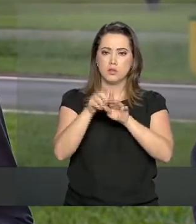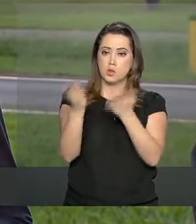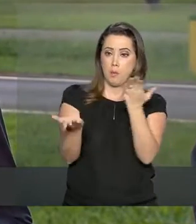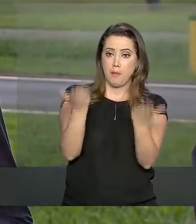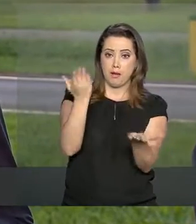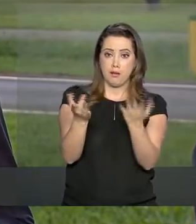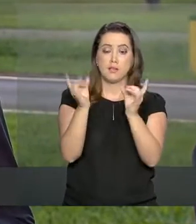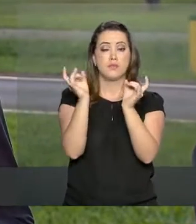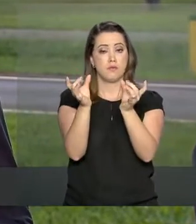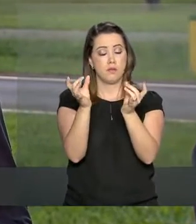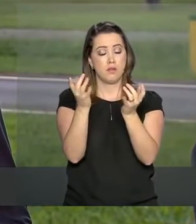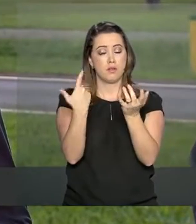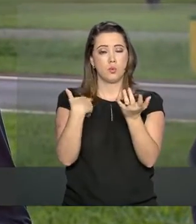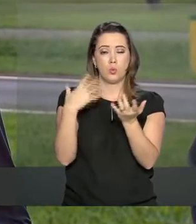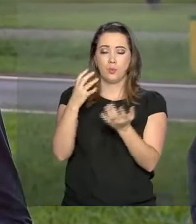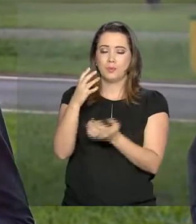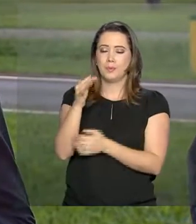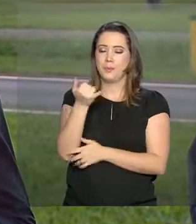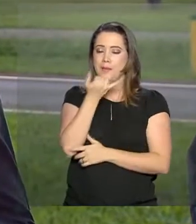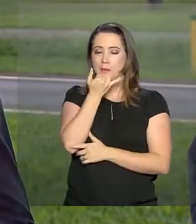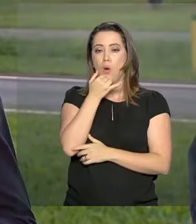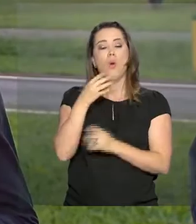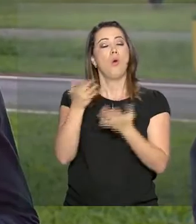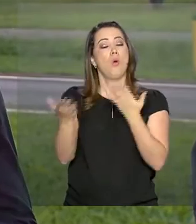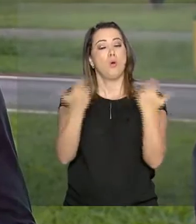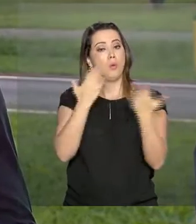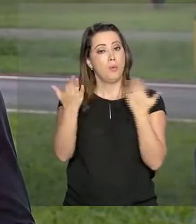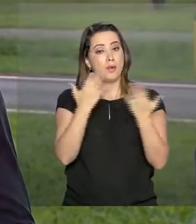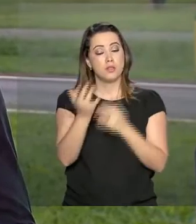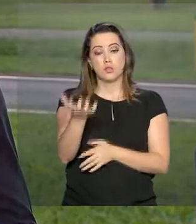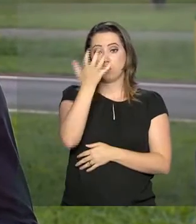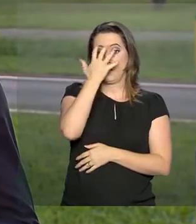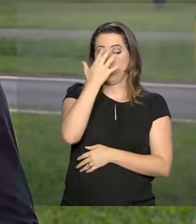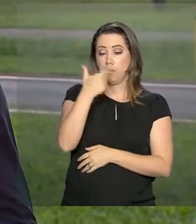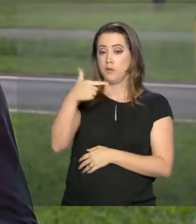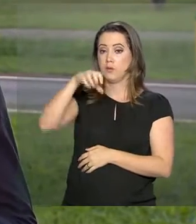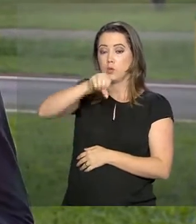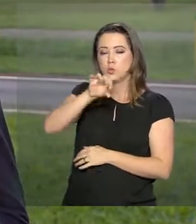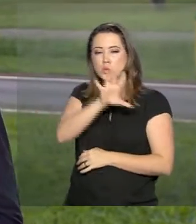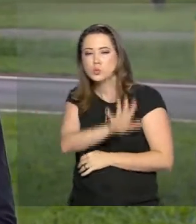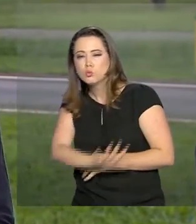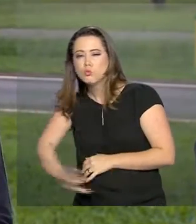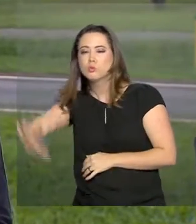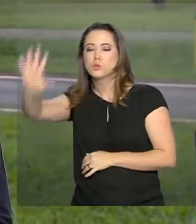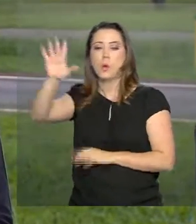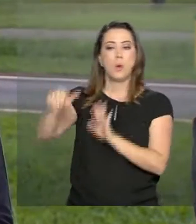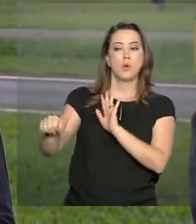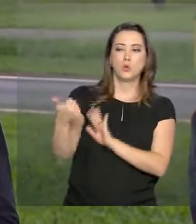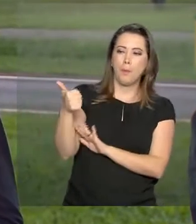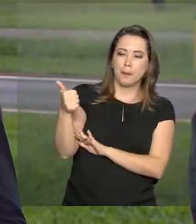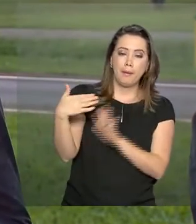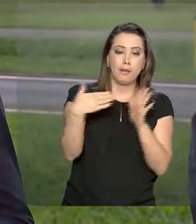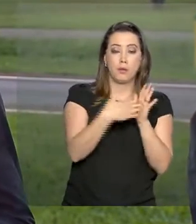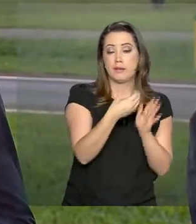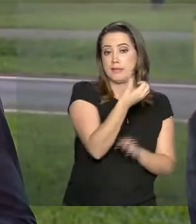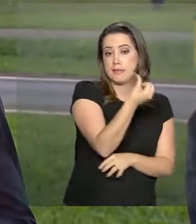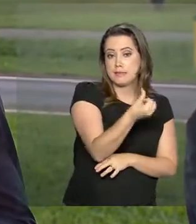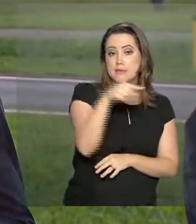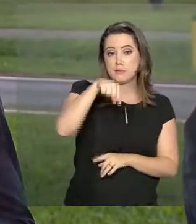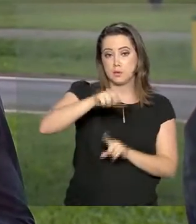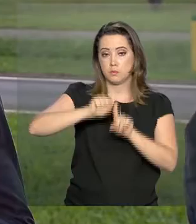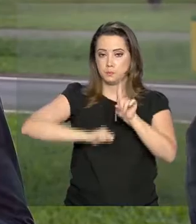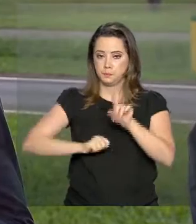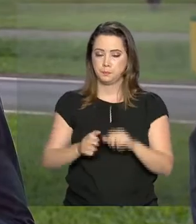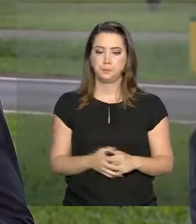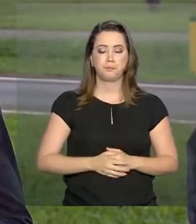Operação Carnaval 2019, realizada em todos os estados brasileiros entre os dias 1º a 6º deste